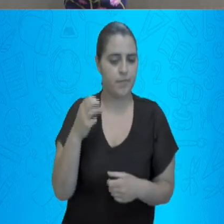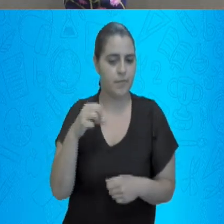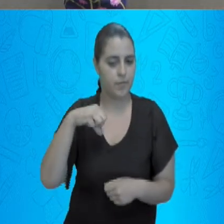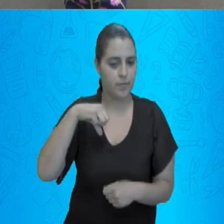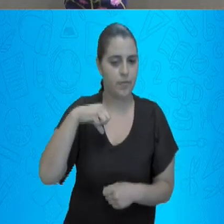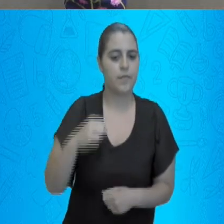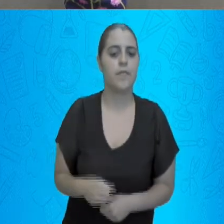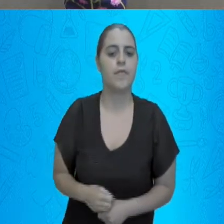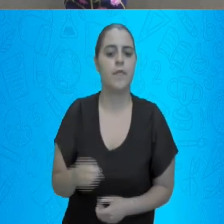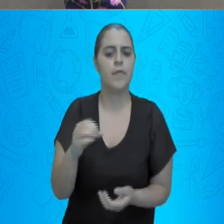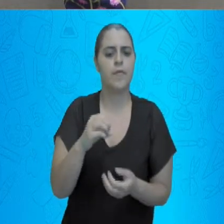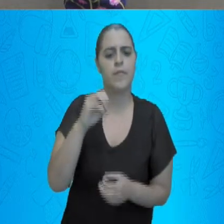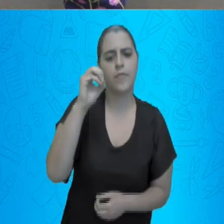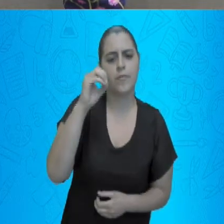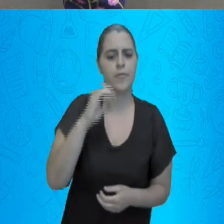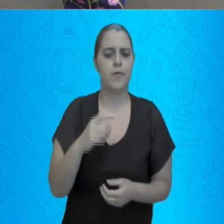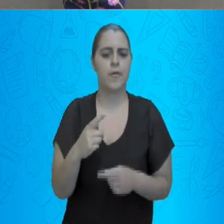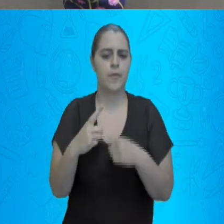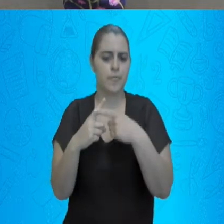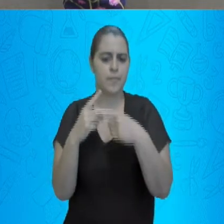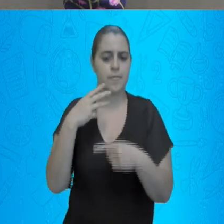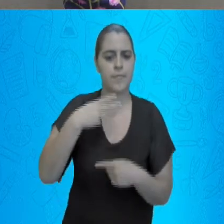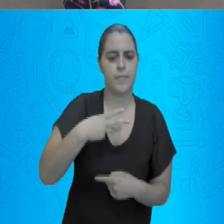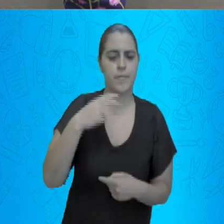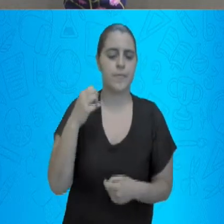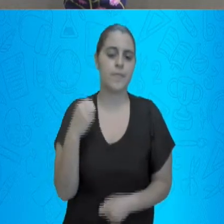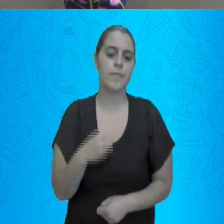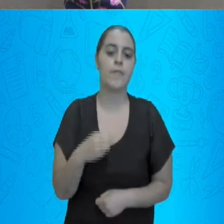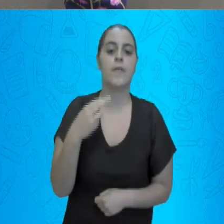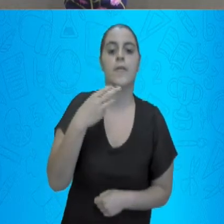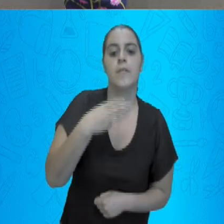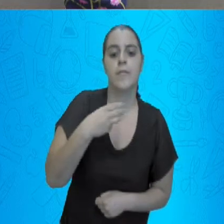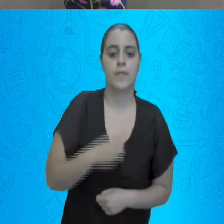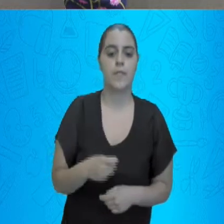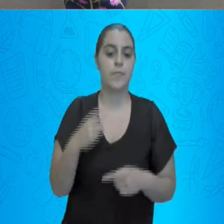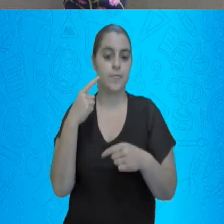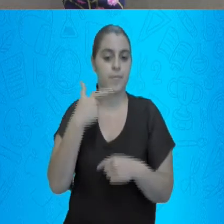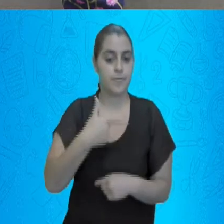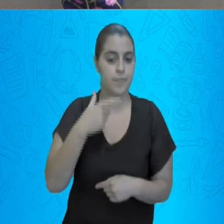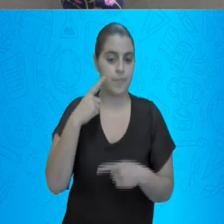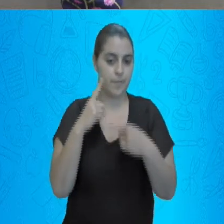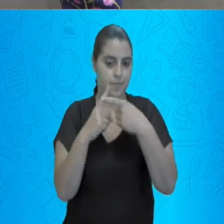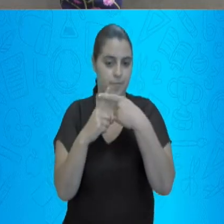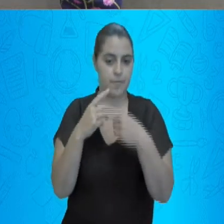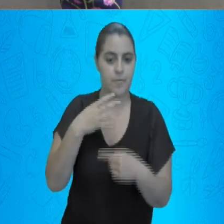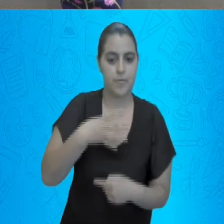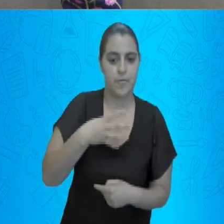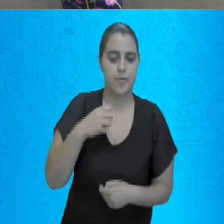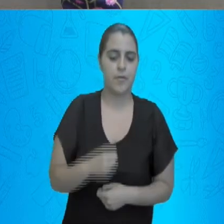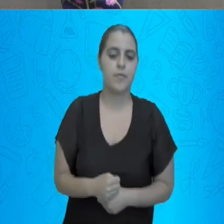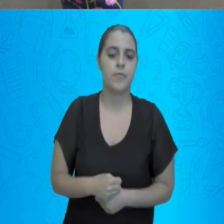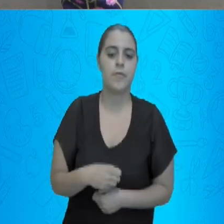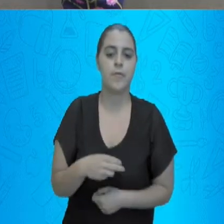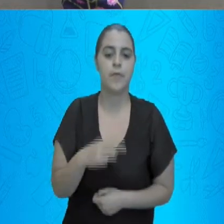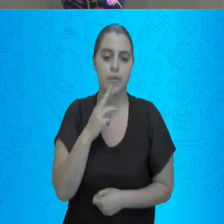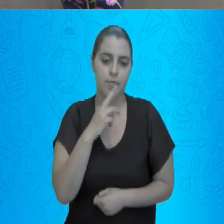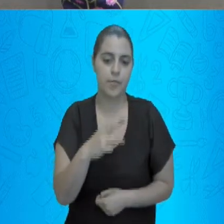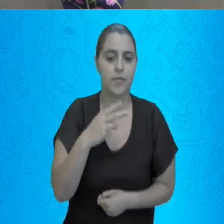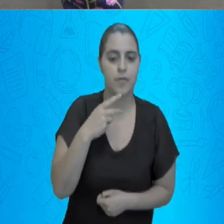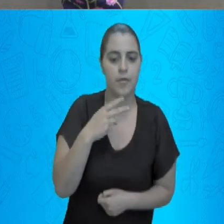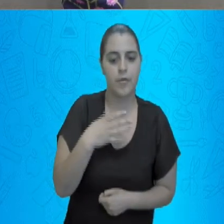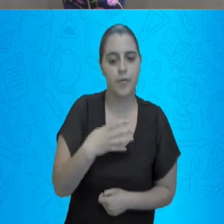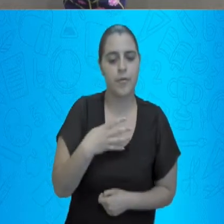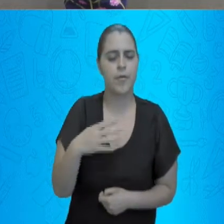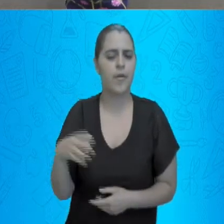0 mais 3, 3. 2 mais 4, 4. A letra F está